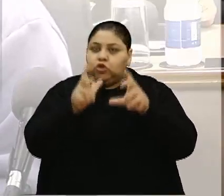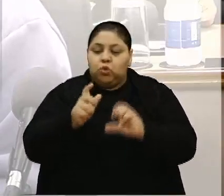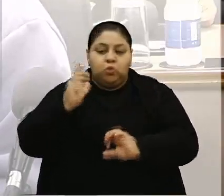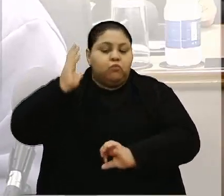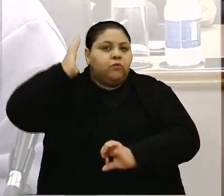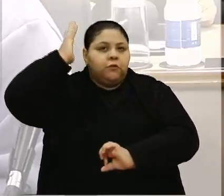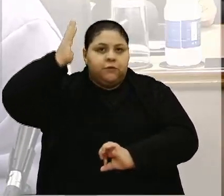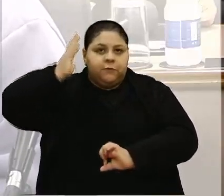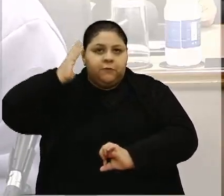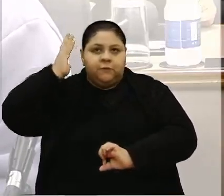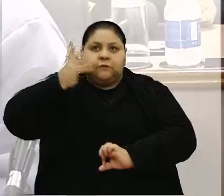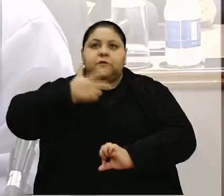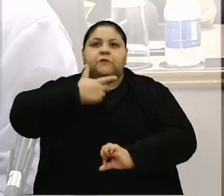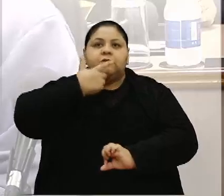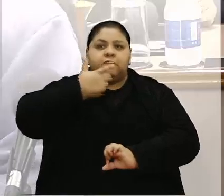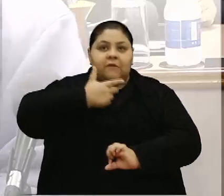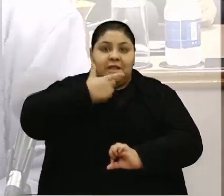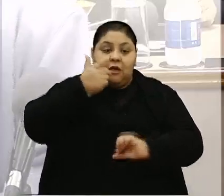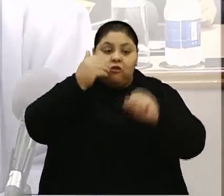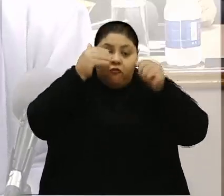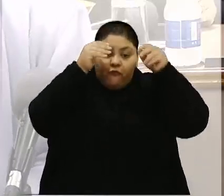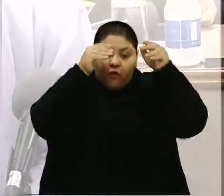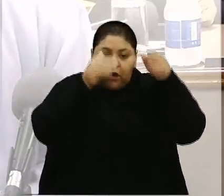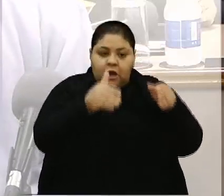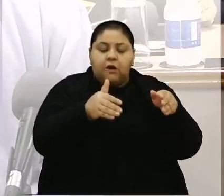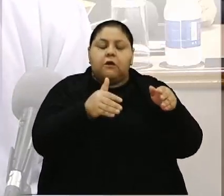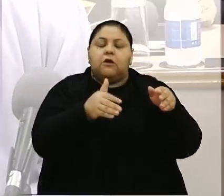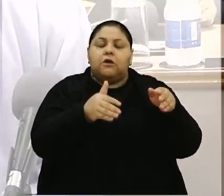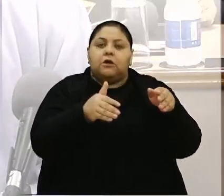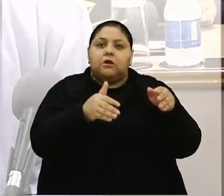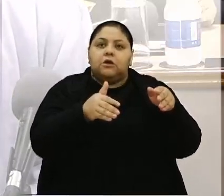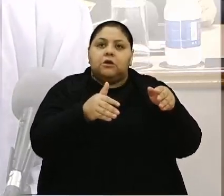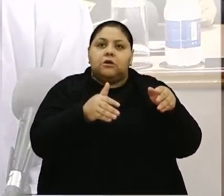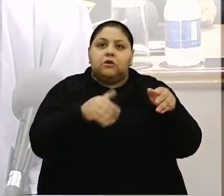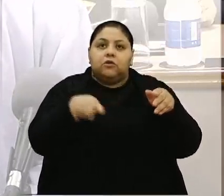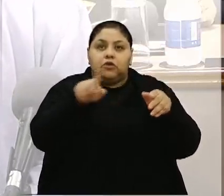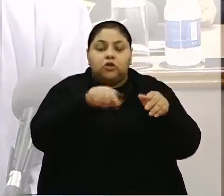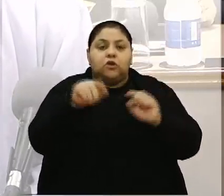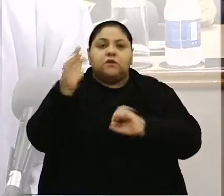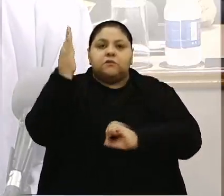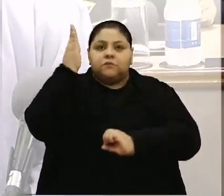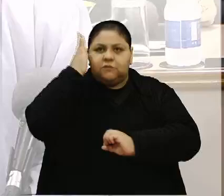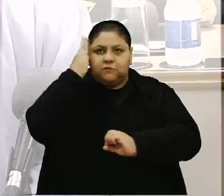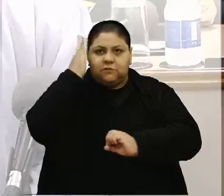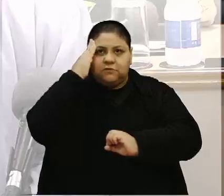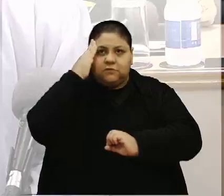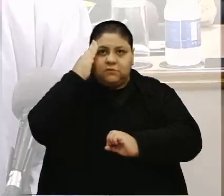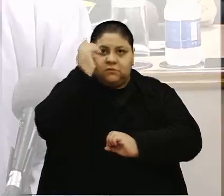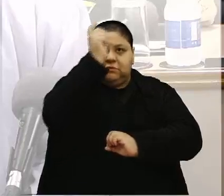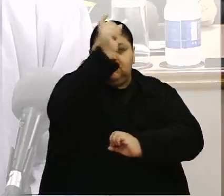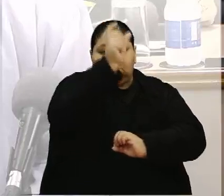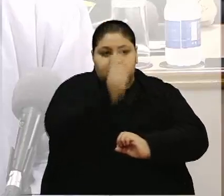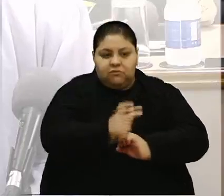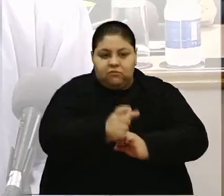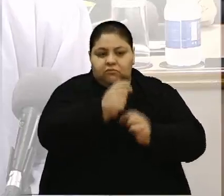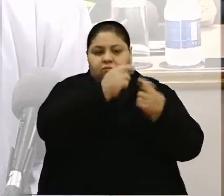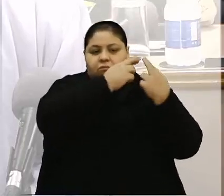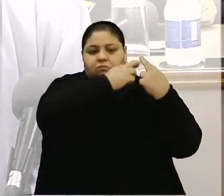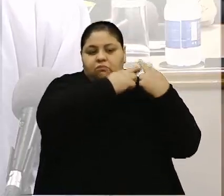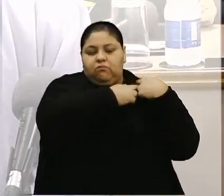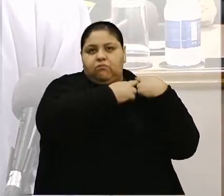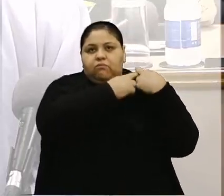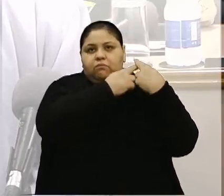citaram e enfatizaram aquilo que nós sabemos, que o ser humano é responsável